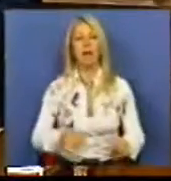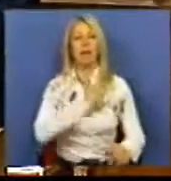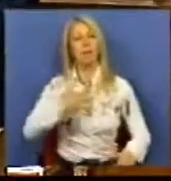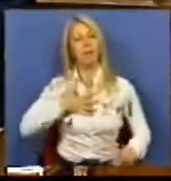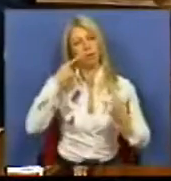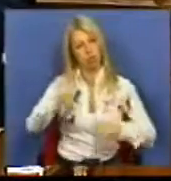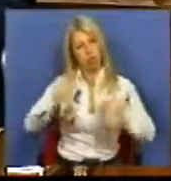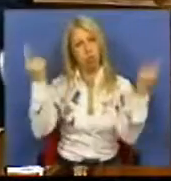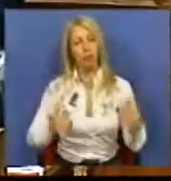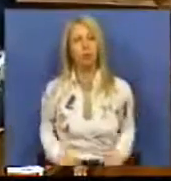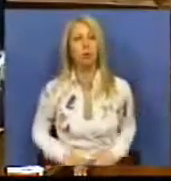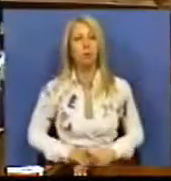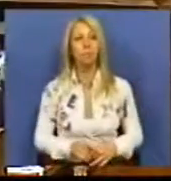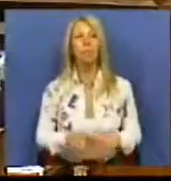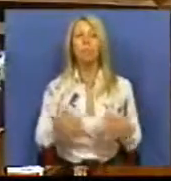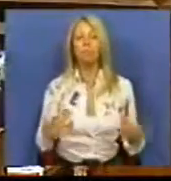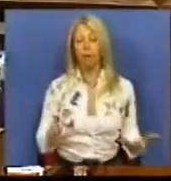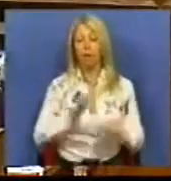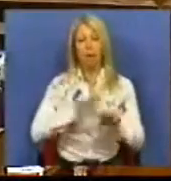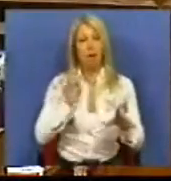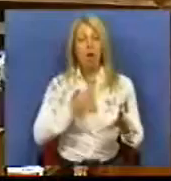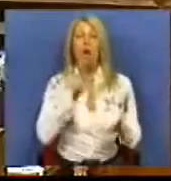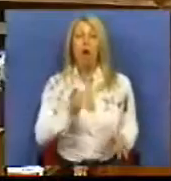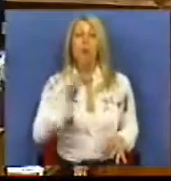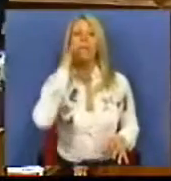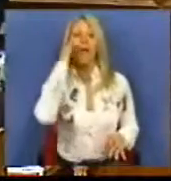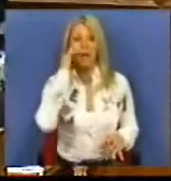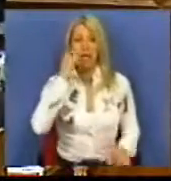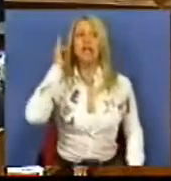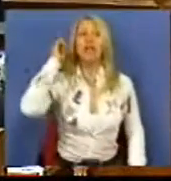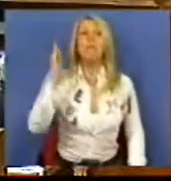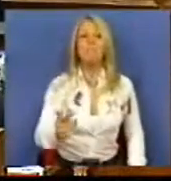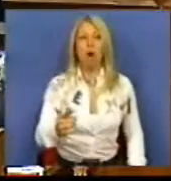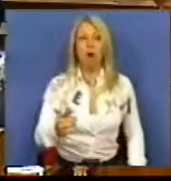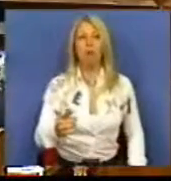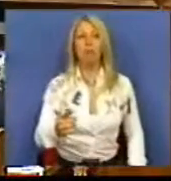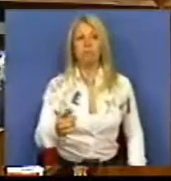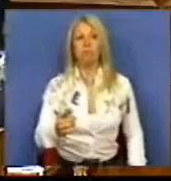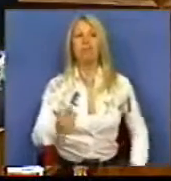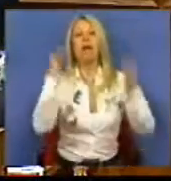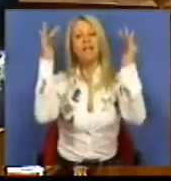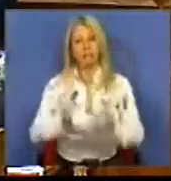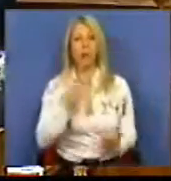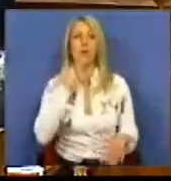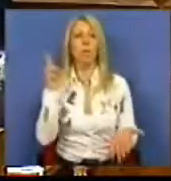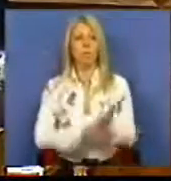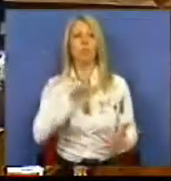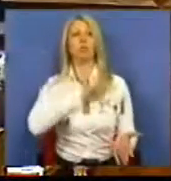que, em nome e a pretexto da crise, impõe a diminuição real dos salários.